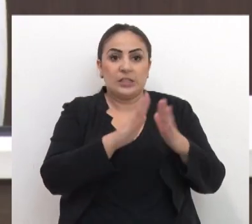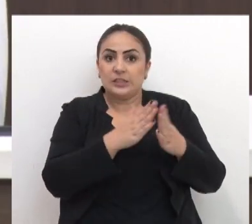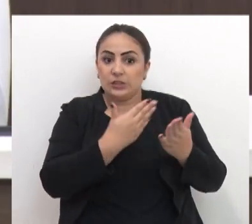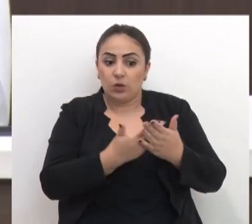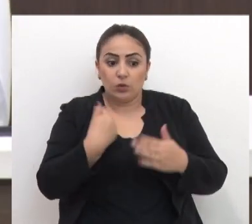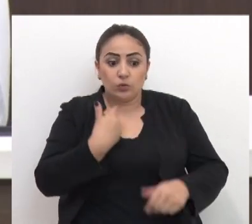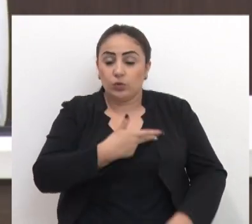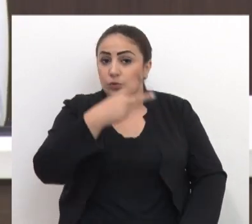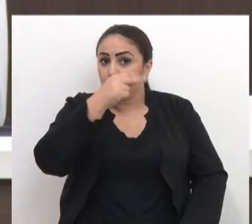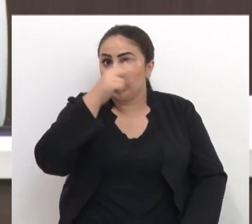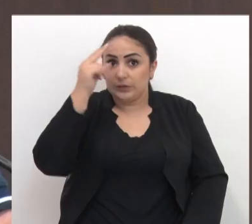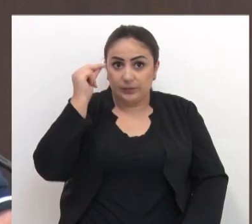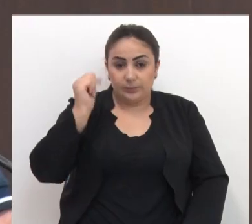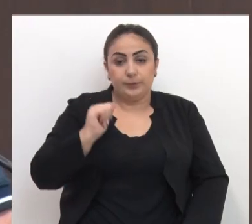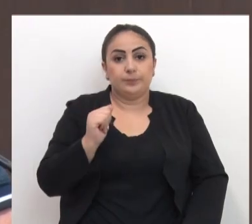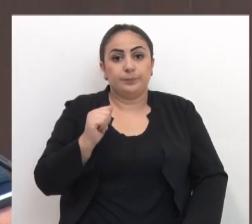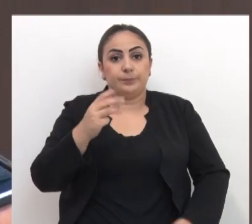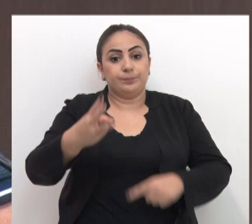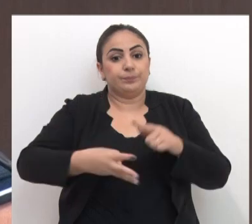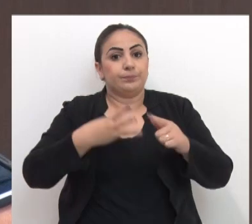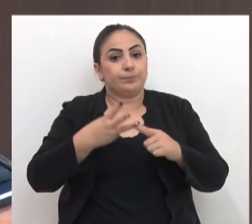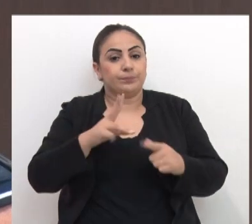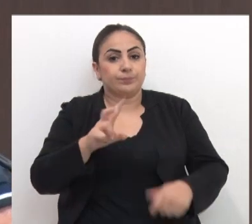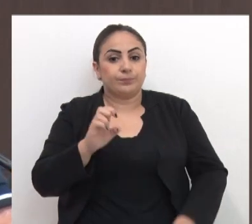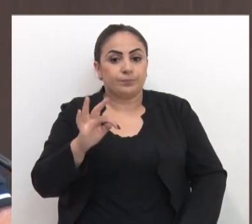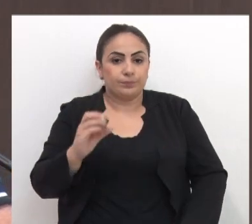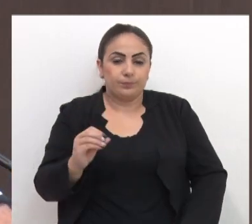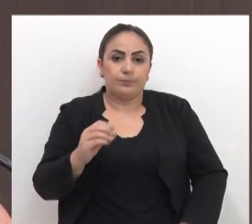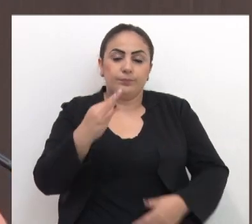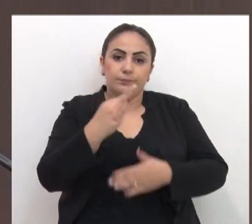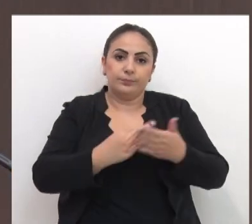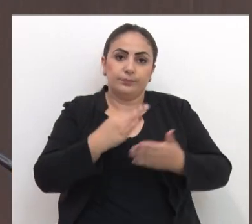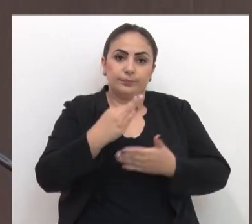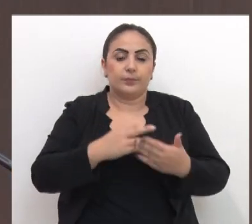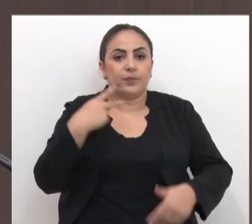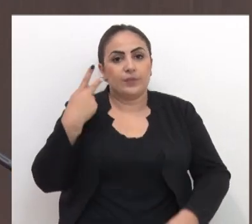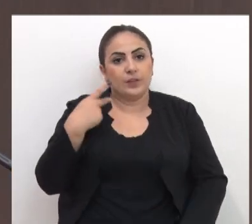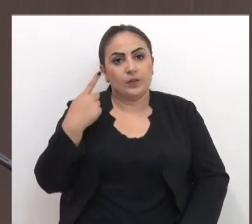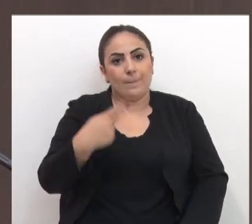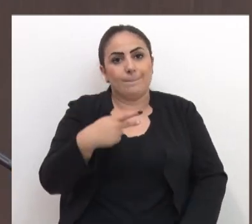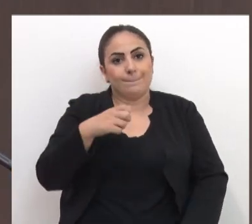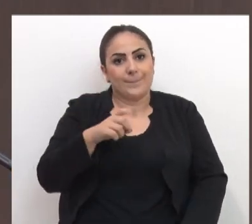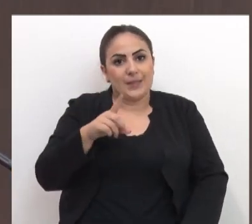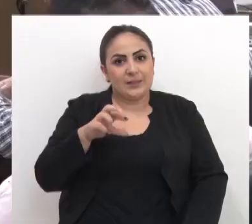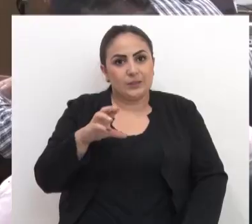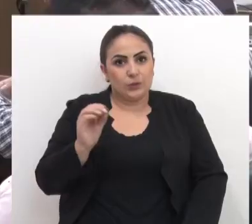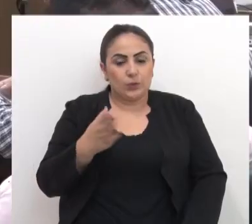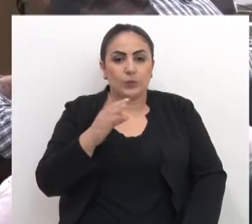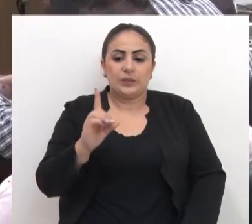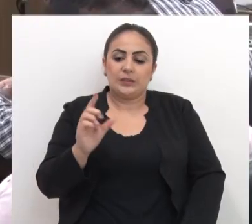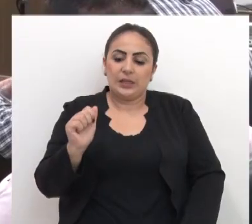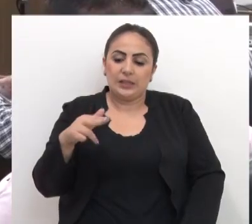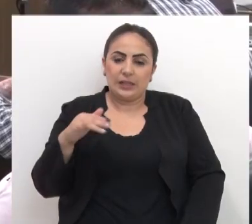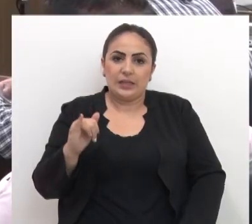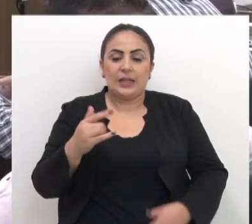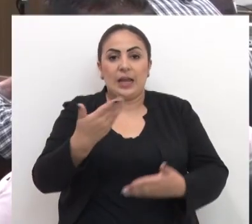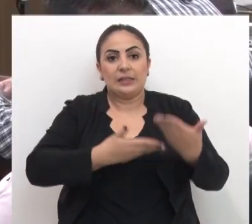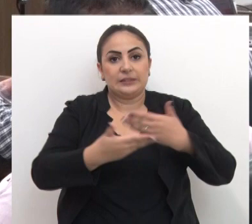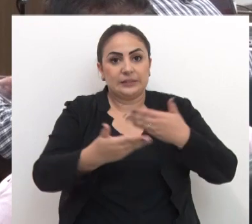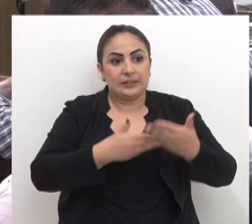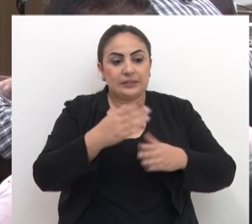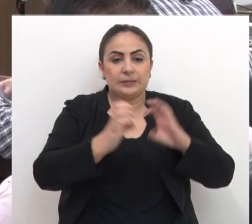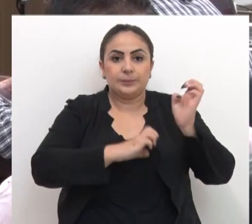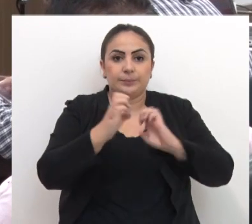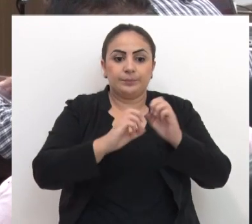do nosso município. E o terceiro veto foi ao texto do vereador Pedro Danelli e contemplava as